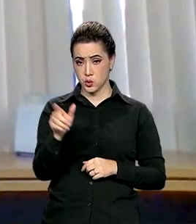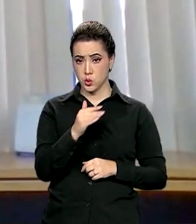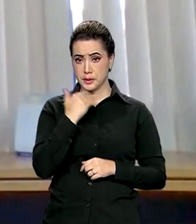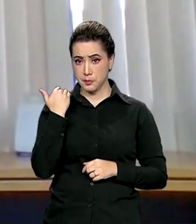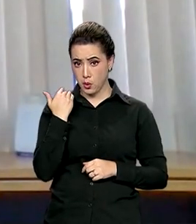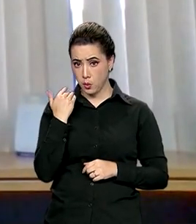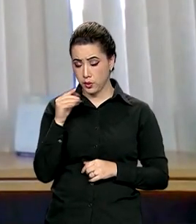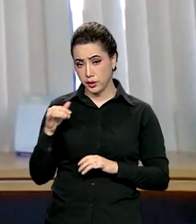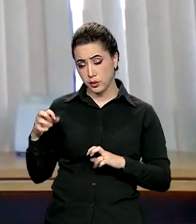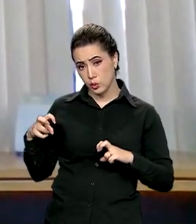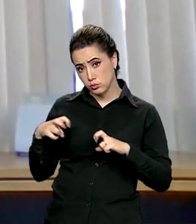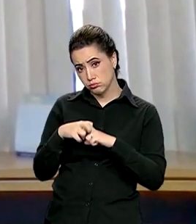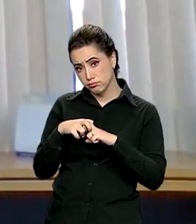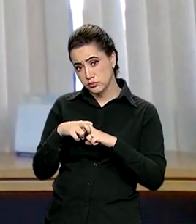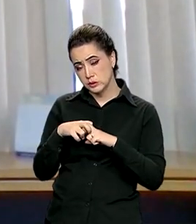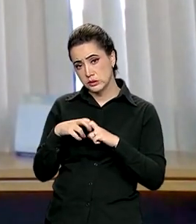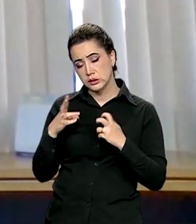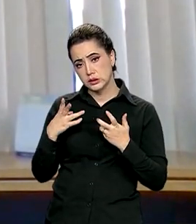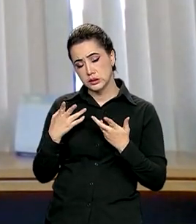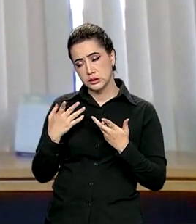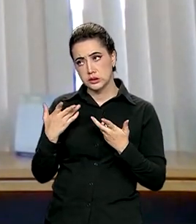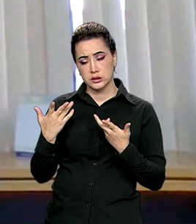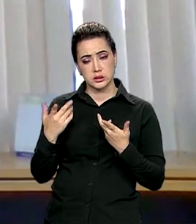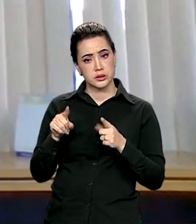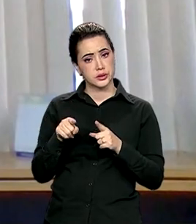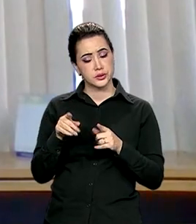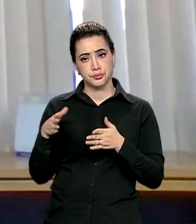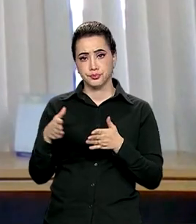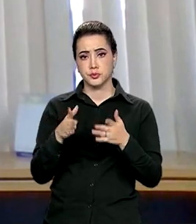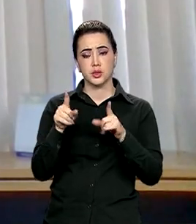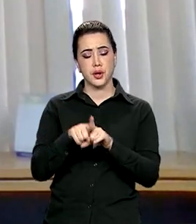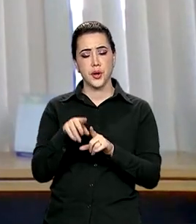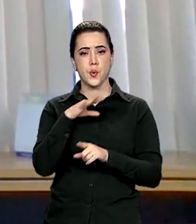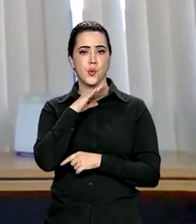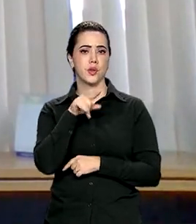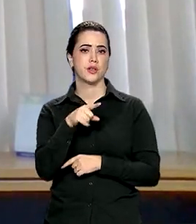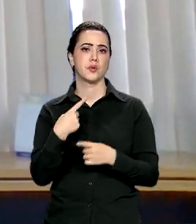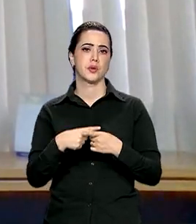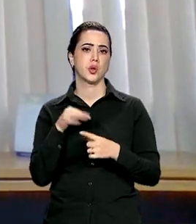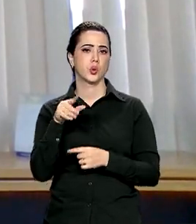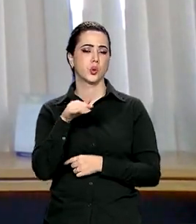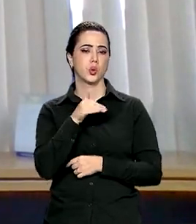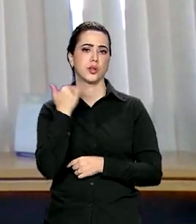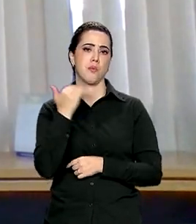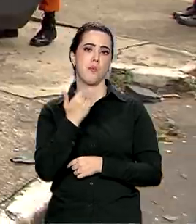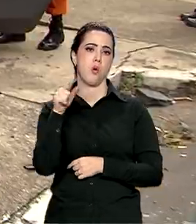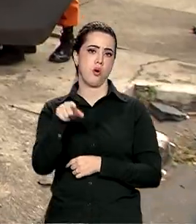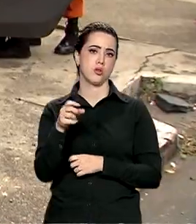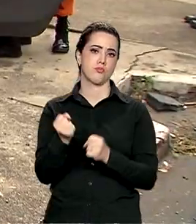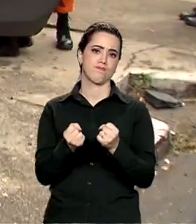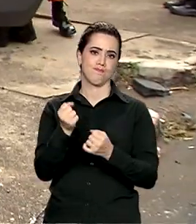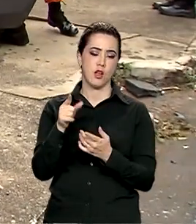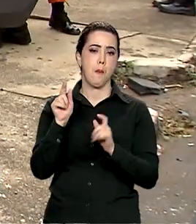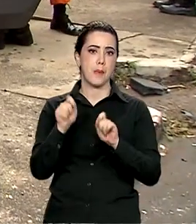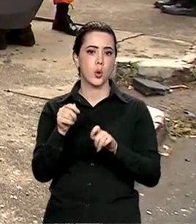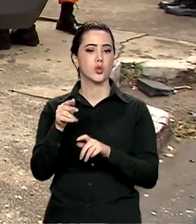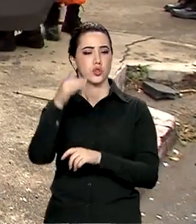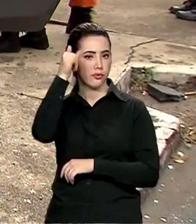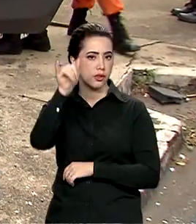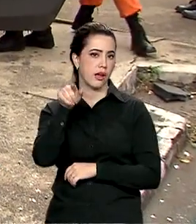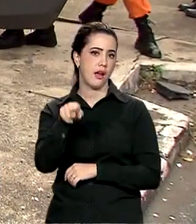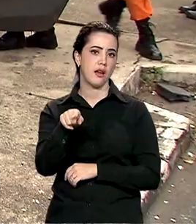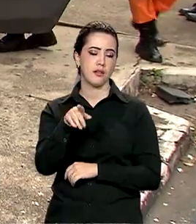causa uma dor no gestor, porque toda morte no trânsito é evitável. Esse é um